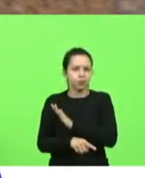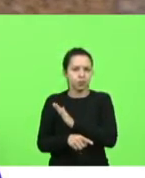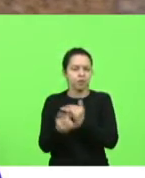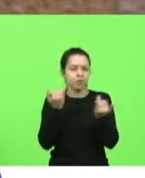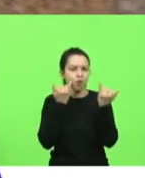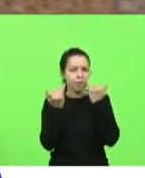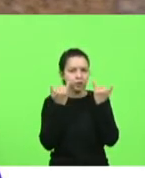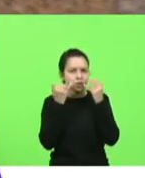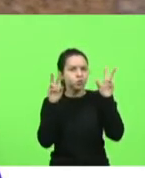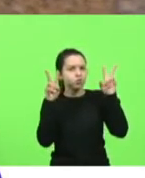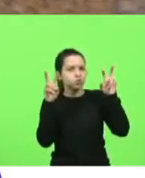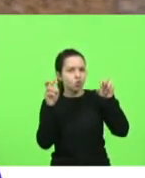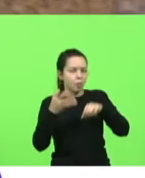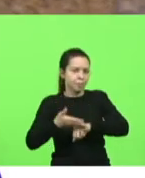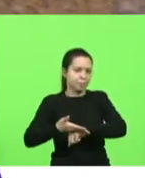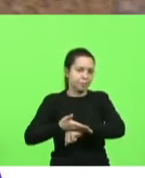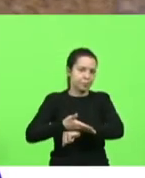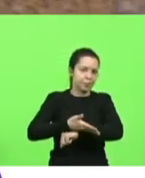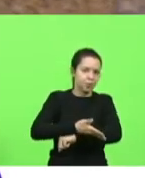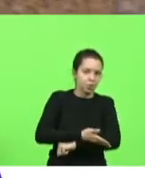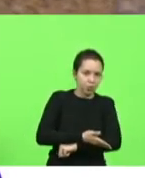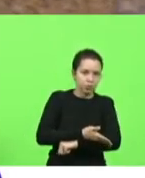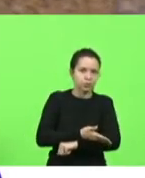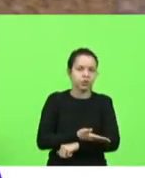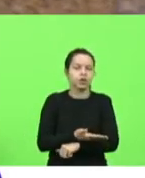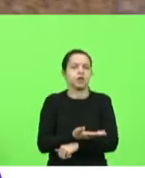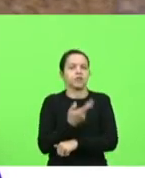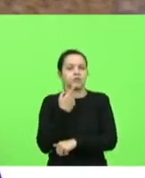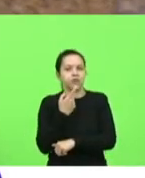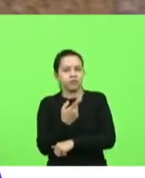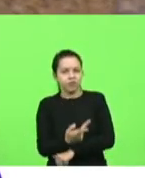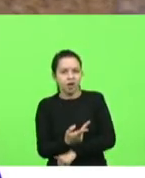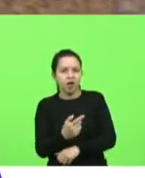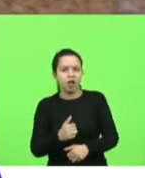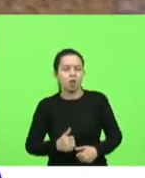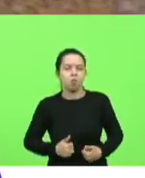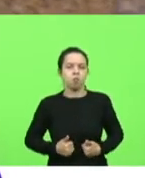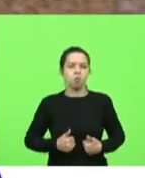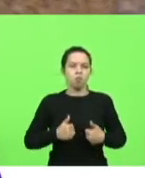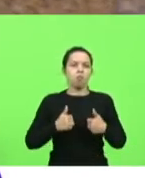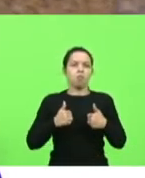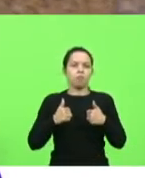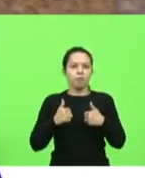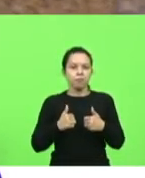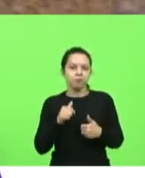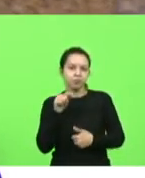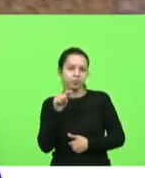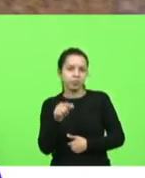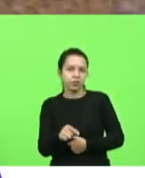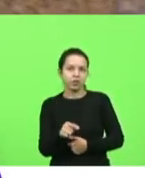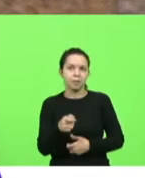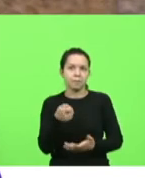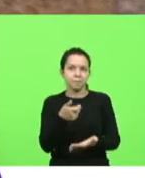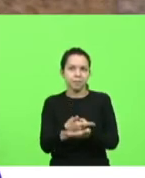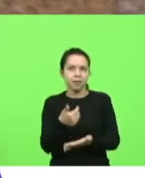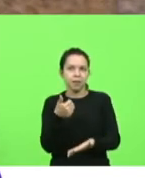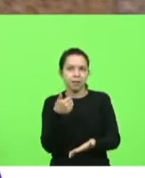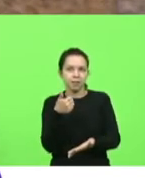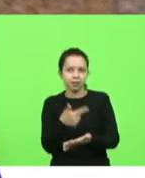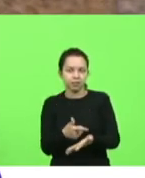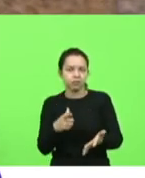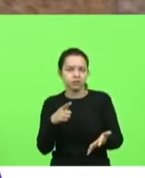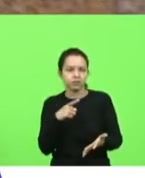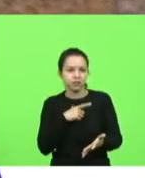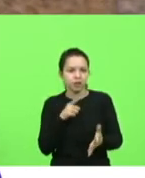que é um porto superavitário e falam com o peito estufado de que ele se paga que ele é um